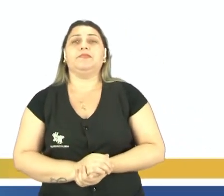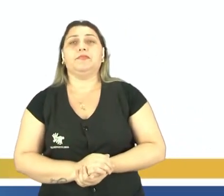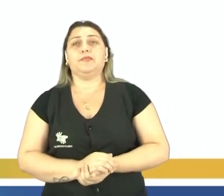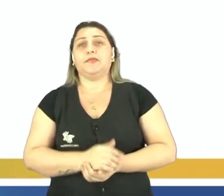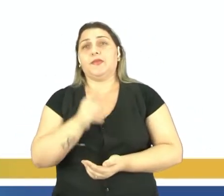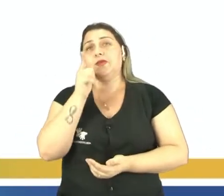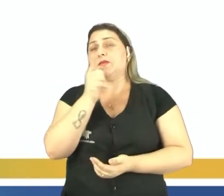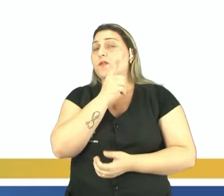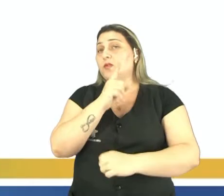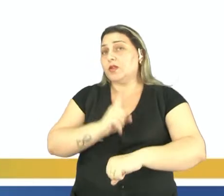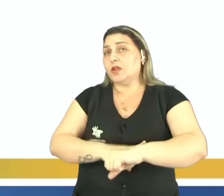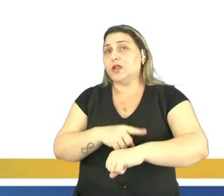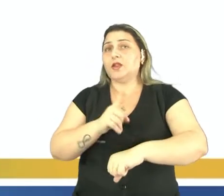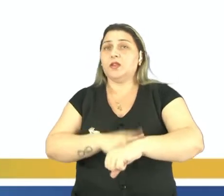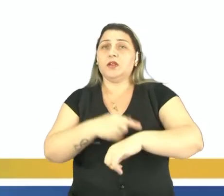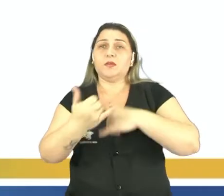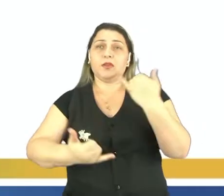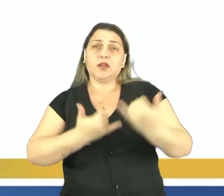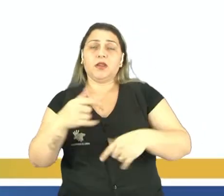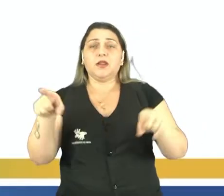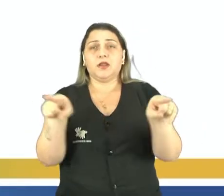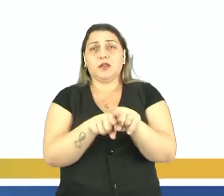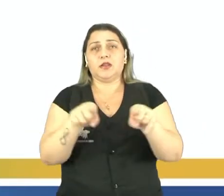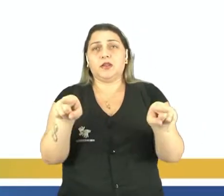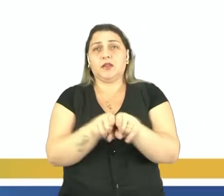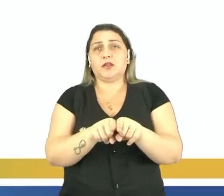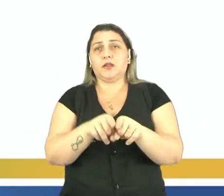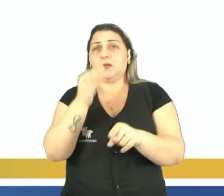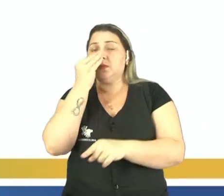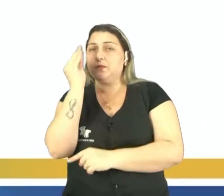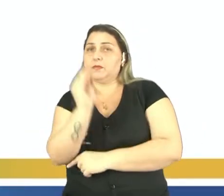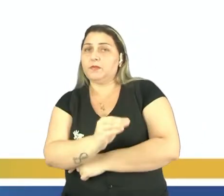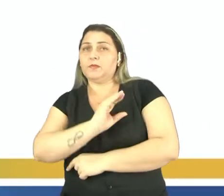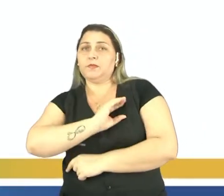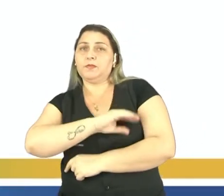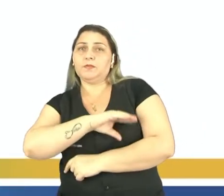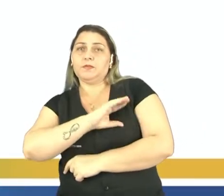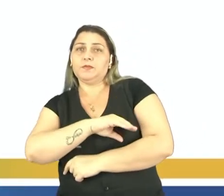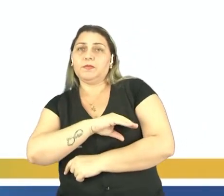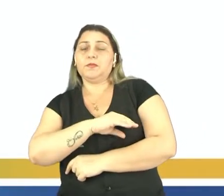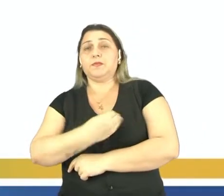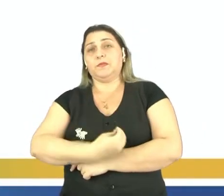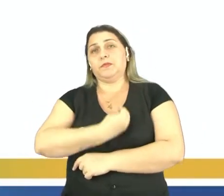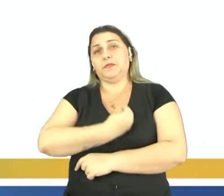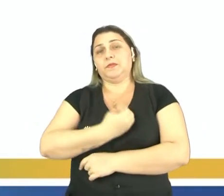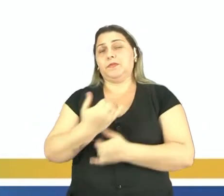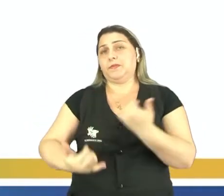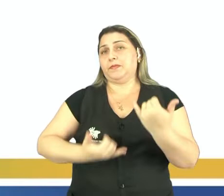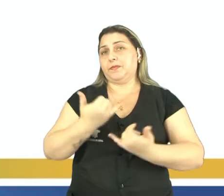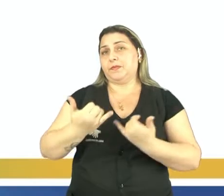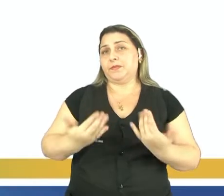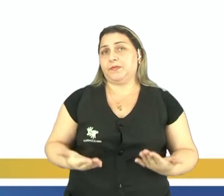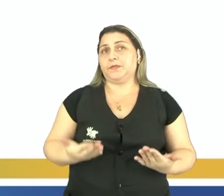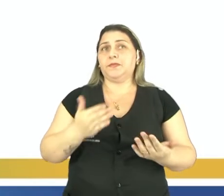merenda, né? Numa brincadeira, né? De tirar aquele coleguinha da participação na brincadeira.